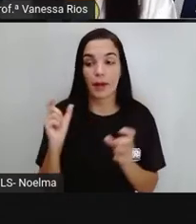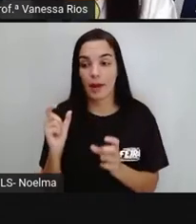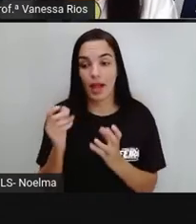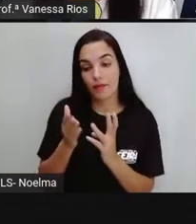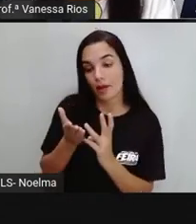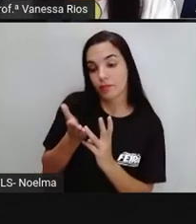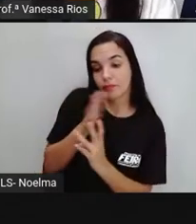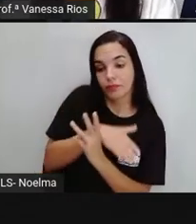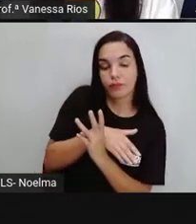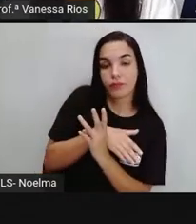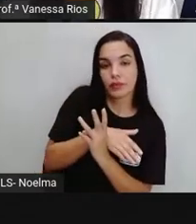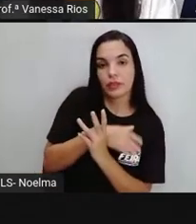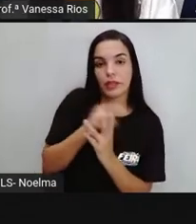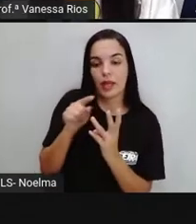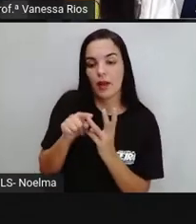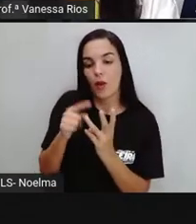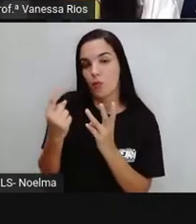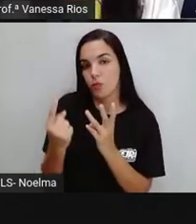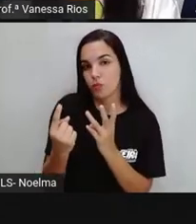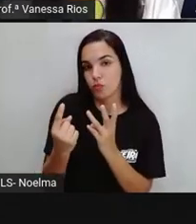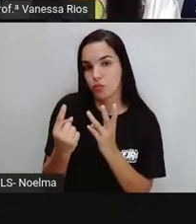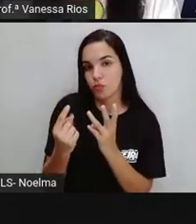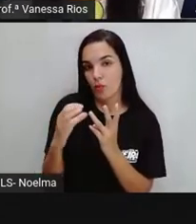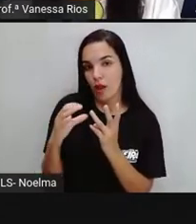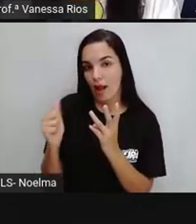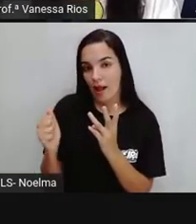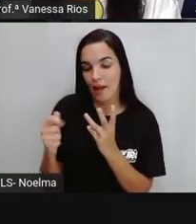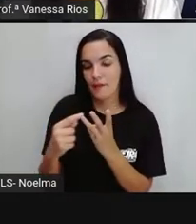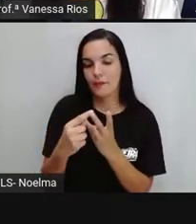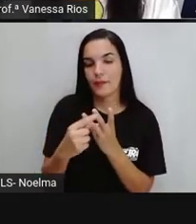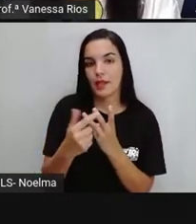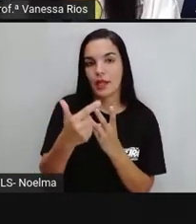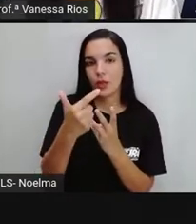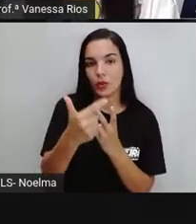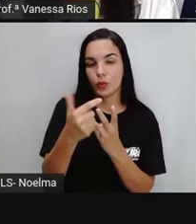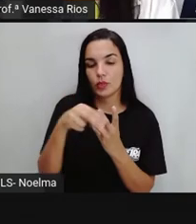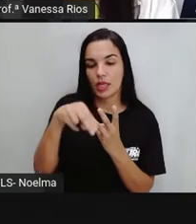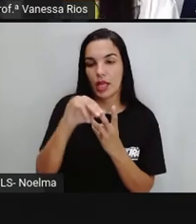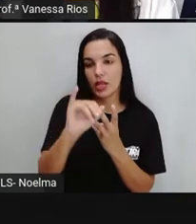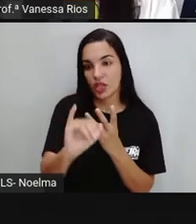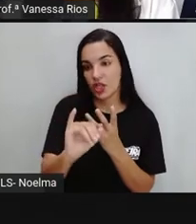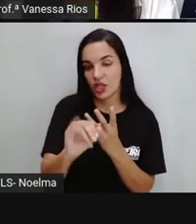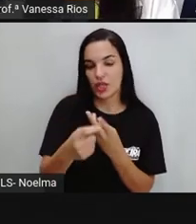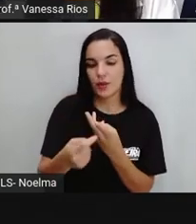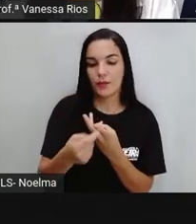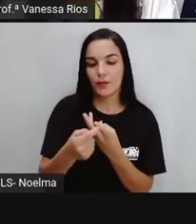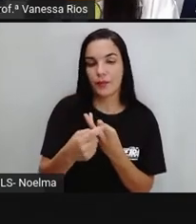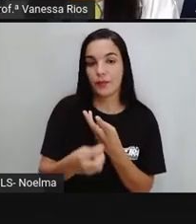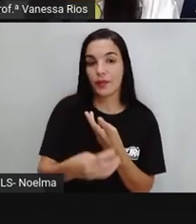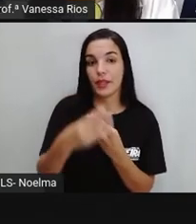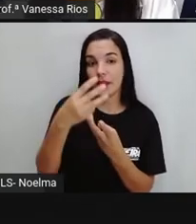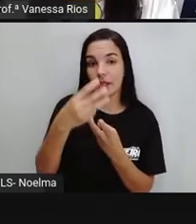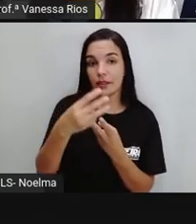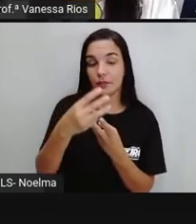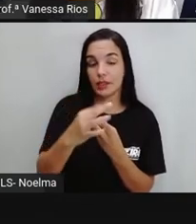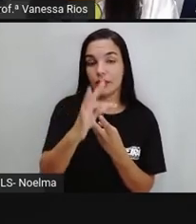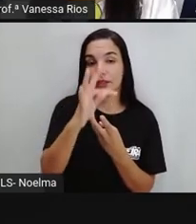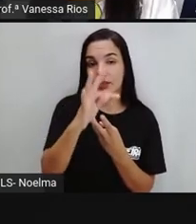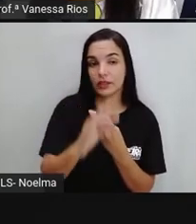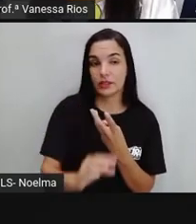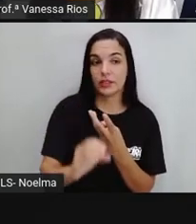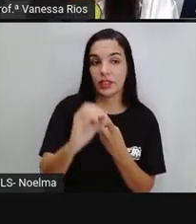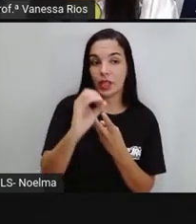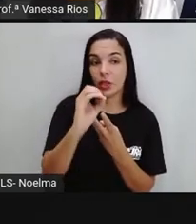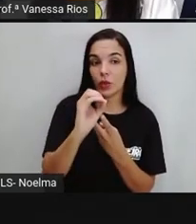identificamos que a sílaba um é a cá, a sílaba dois é a sílaba ni, e a sílaba